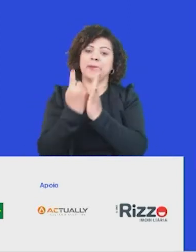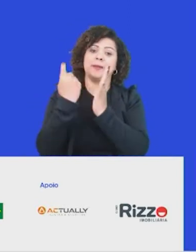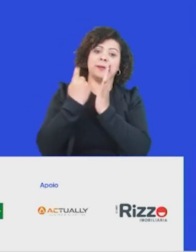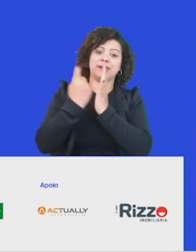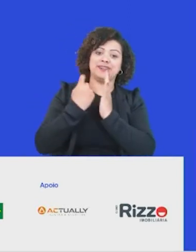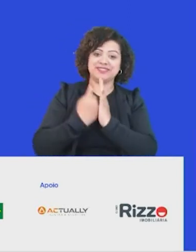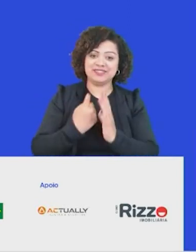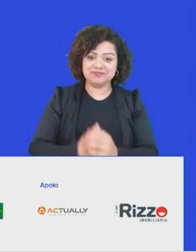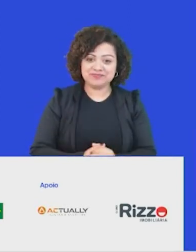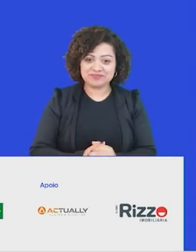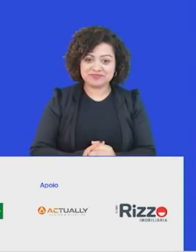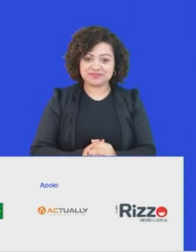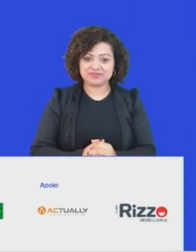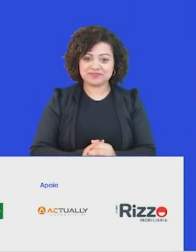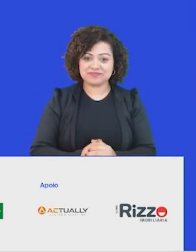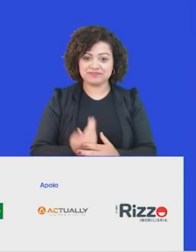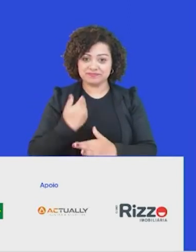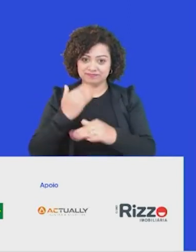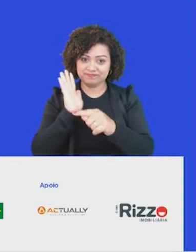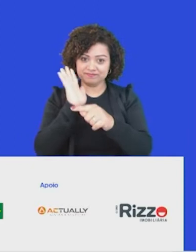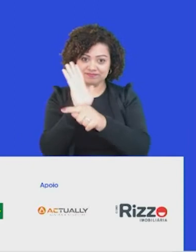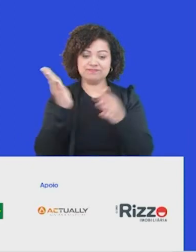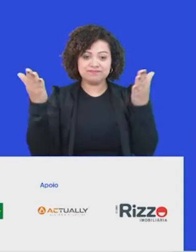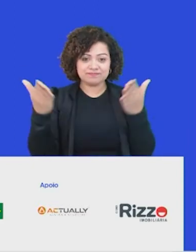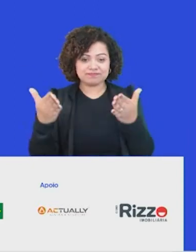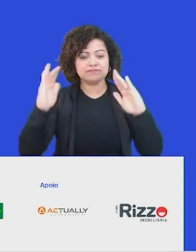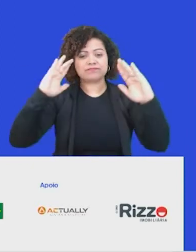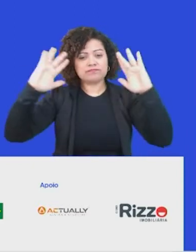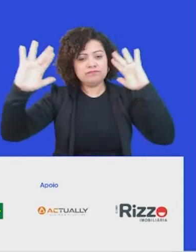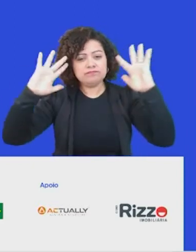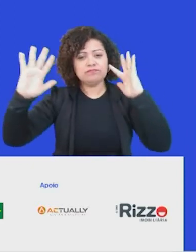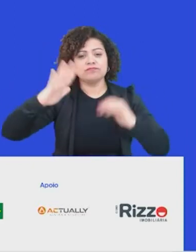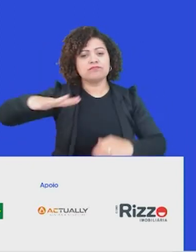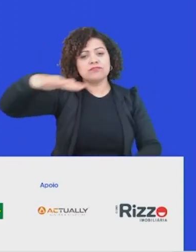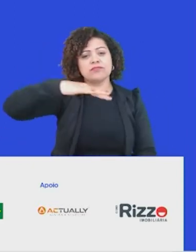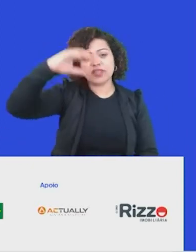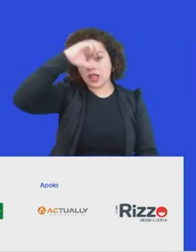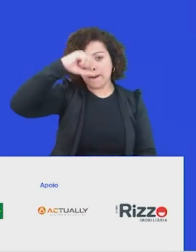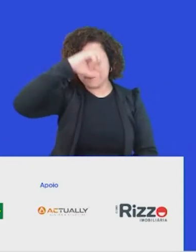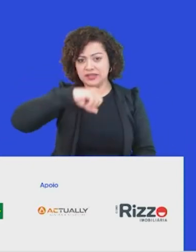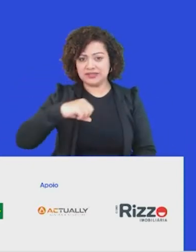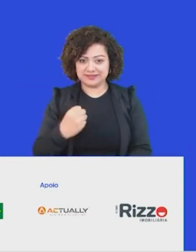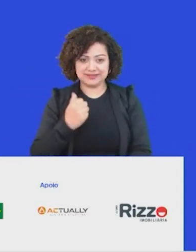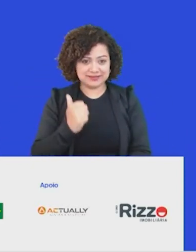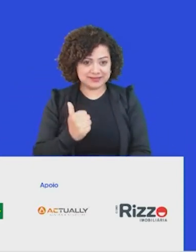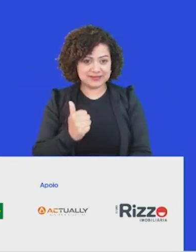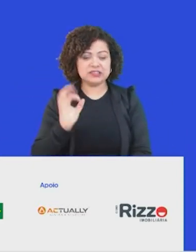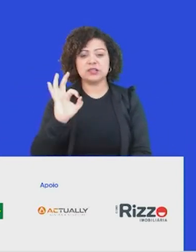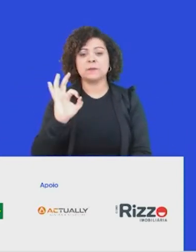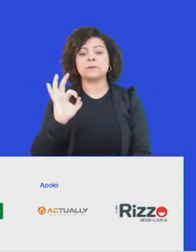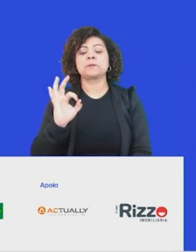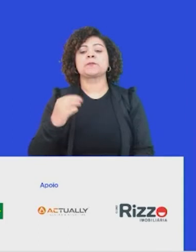Pelo menos essa vai ser minha contribuição para este momento de reflexão e de aprendizado compartilhado. Eu vou começar